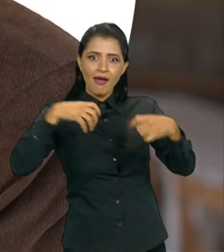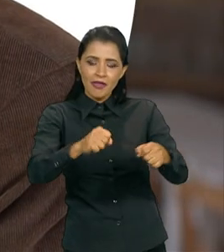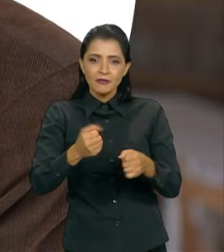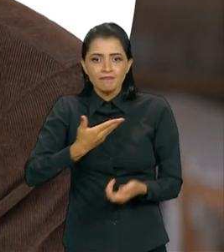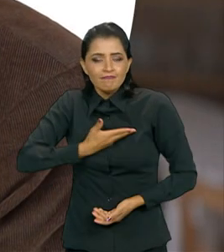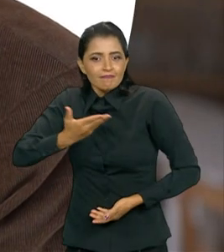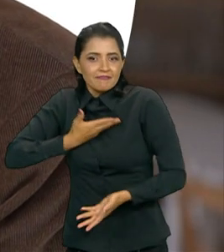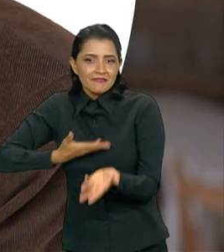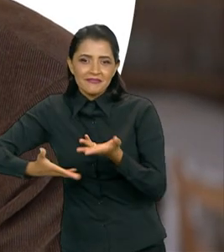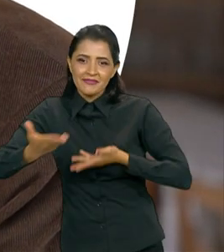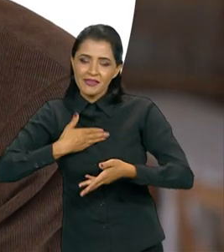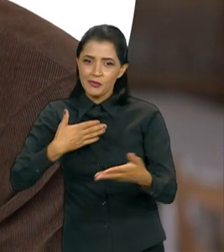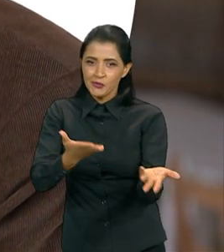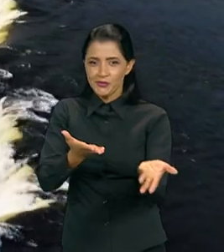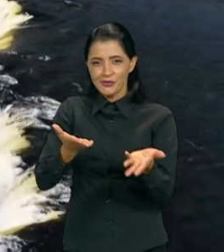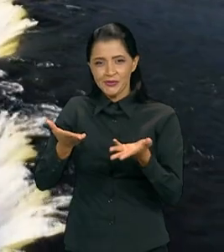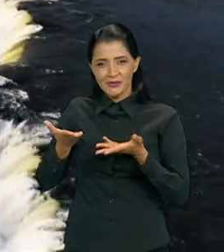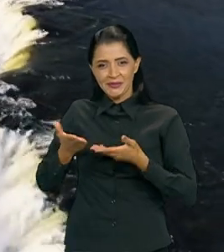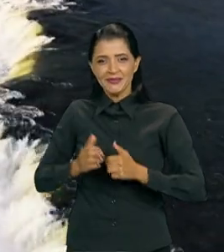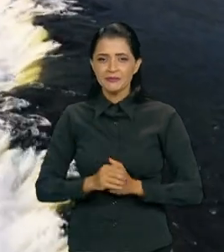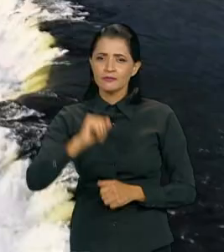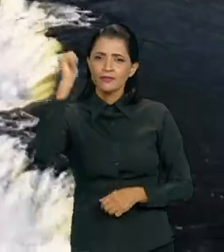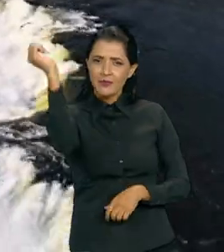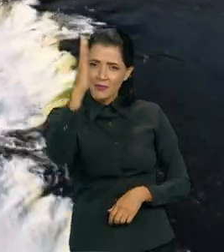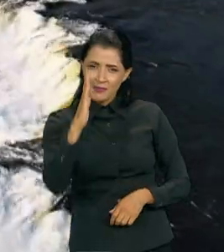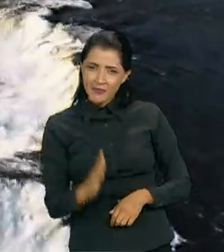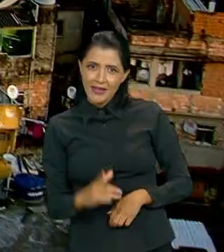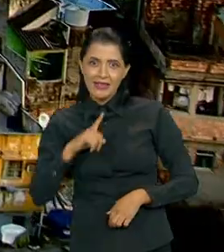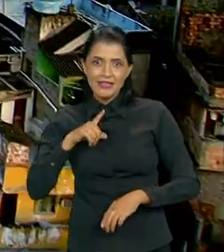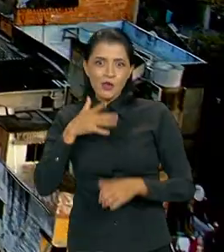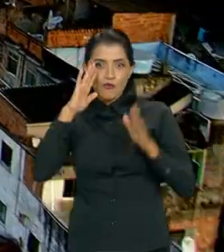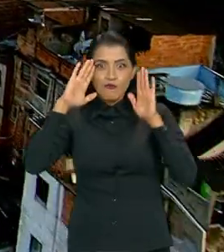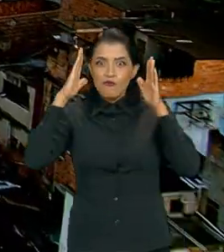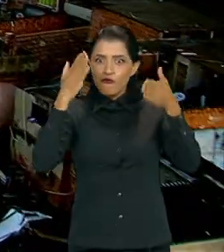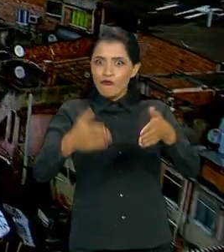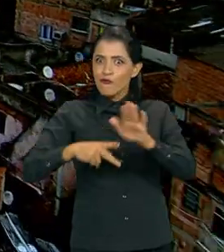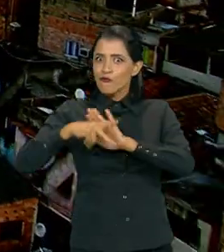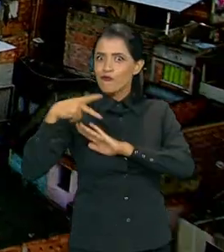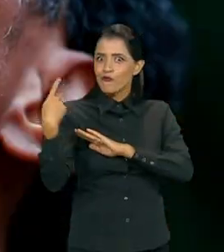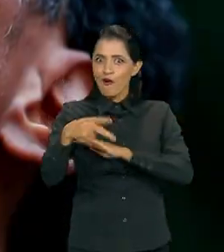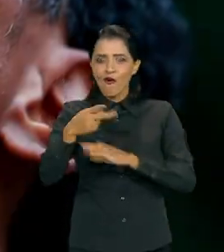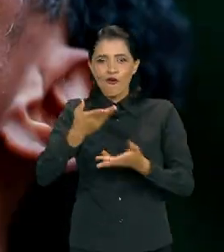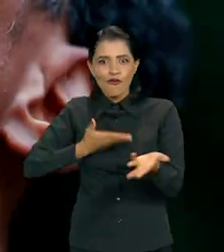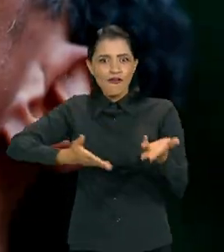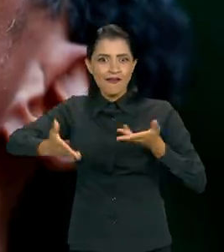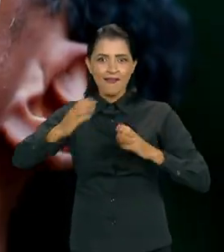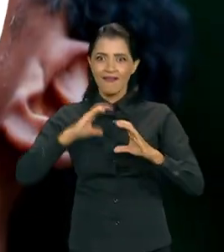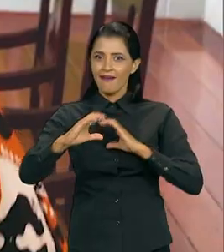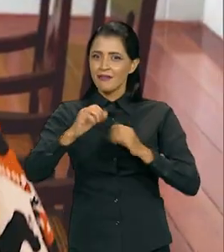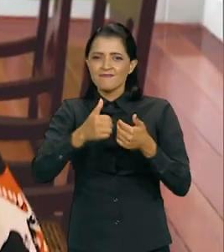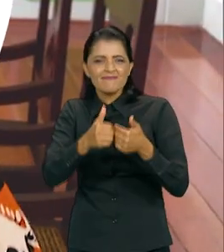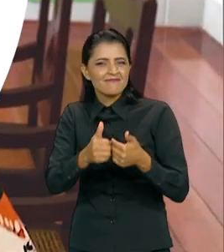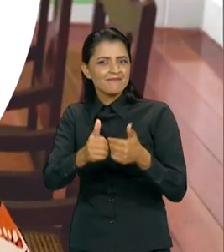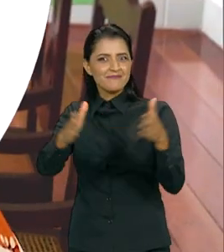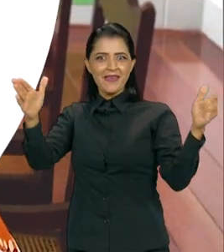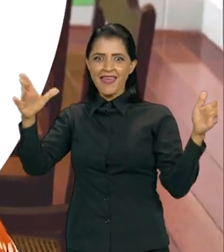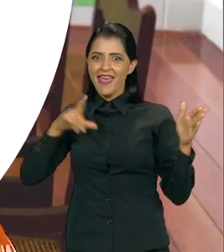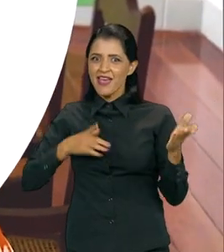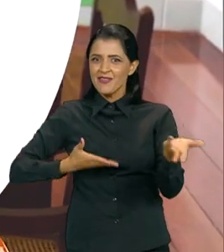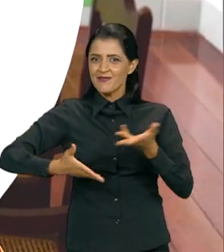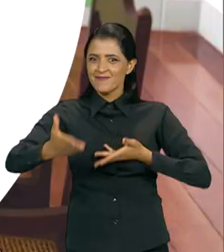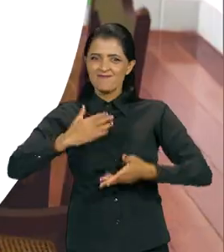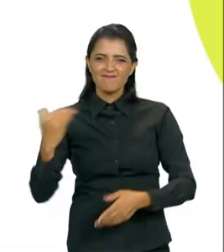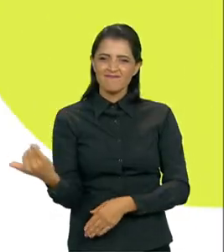amigável e acolhedora. O Brasil, no centro do círculo dinâmico, aberto e em